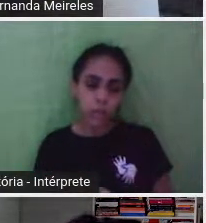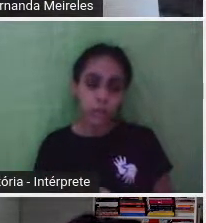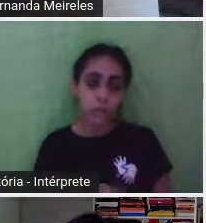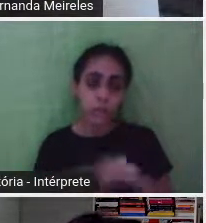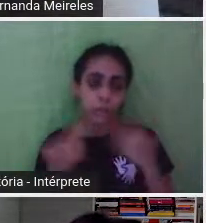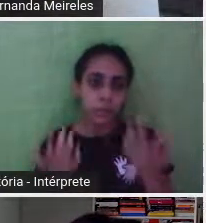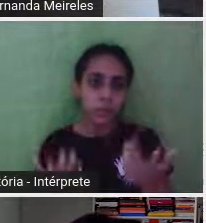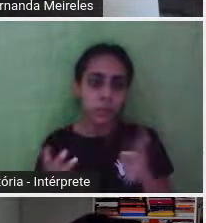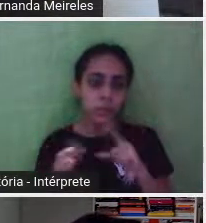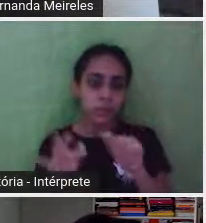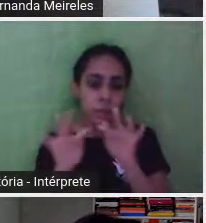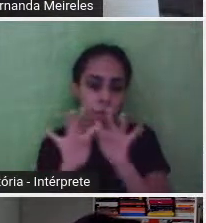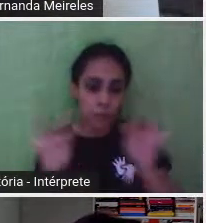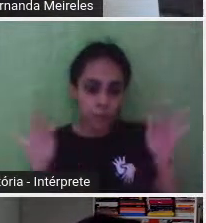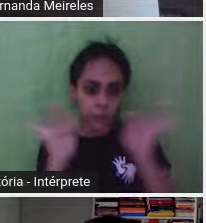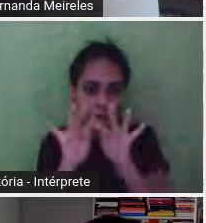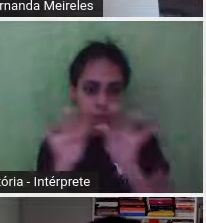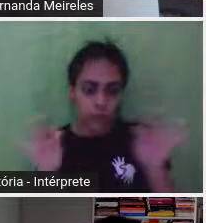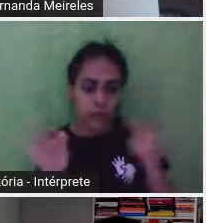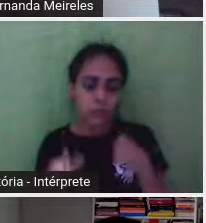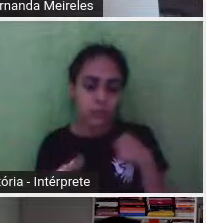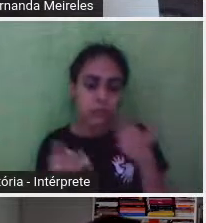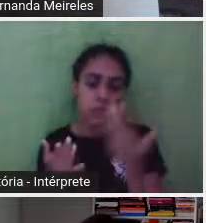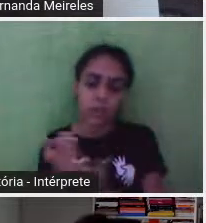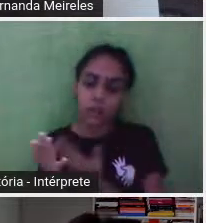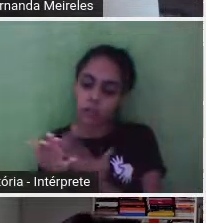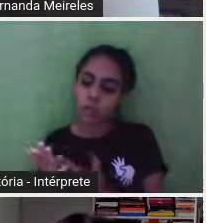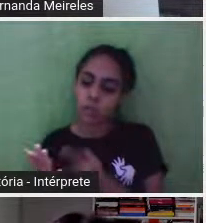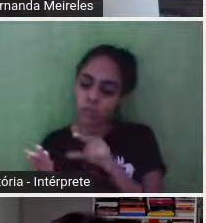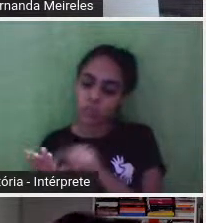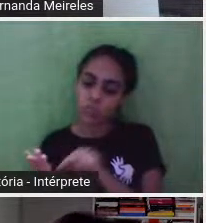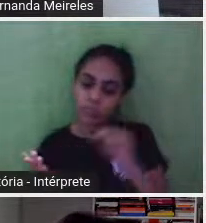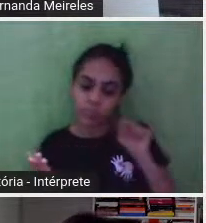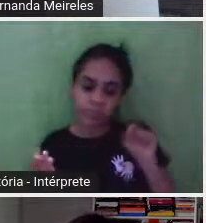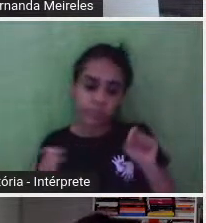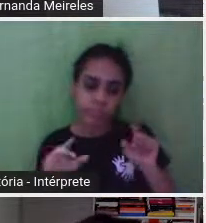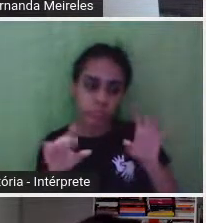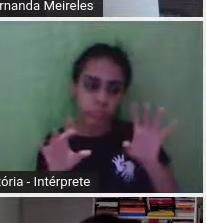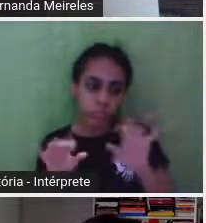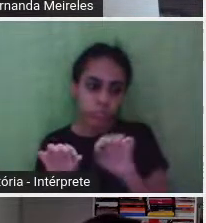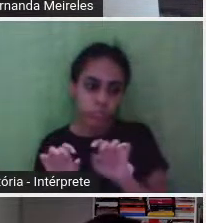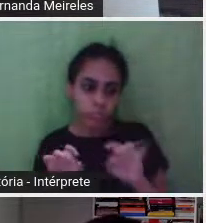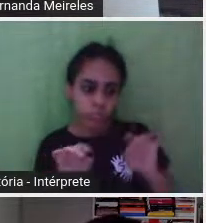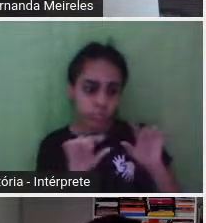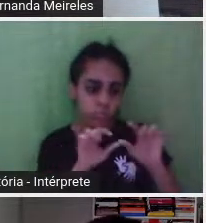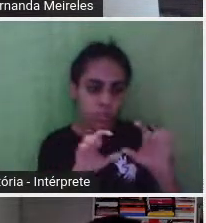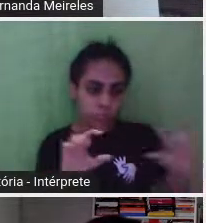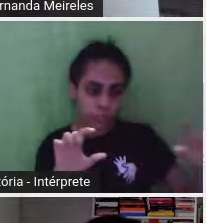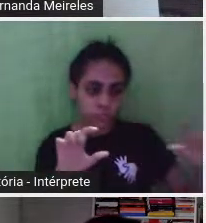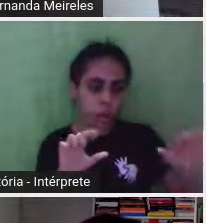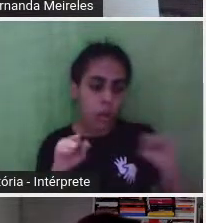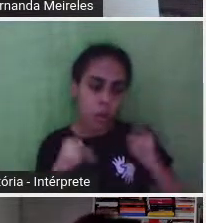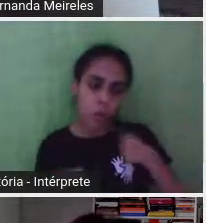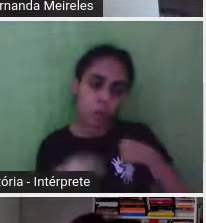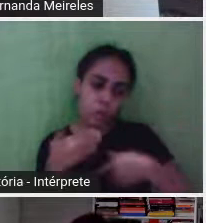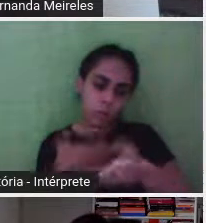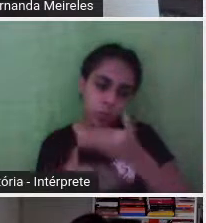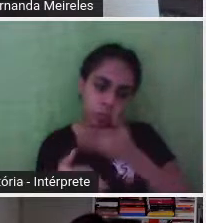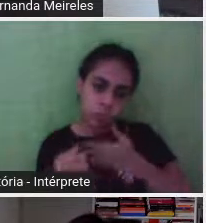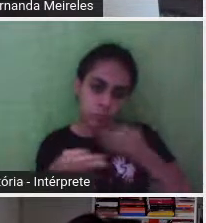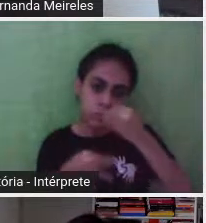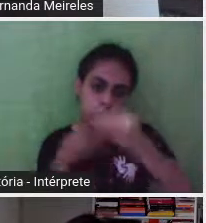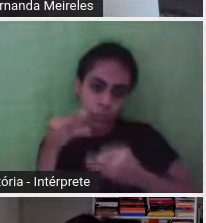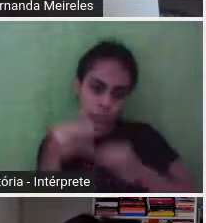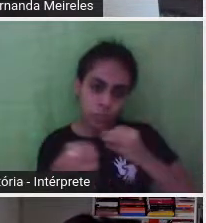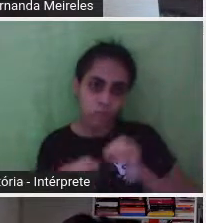Algumas frases que eu tirei do livro, né? E aí, Fernanda, a gente pode ir comentando, se você quiser, né? Legal, legal.